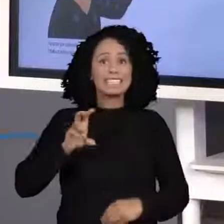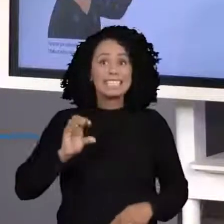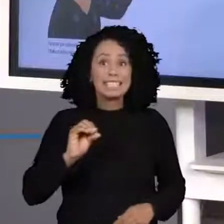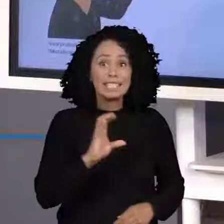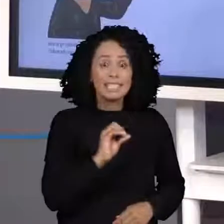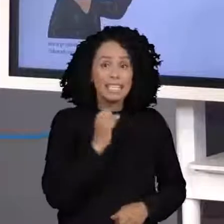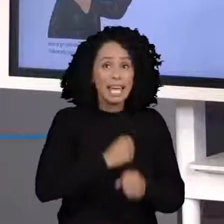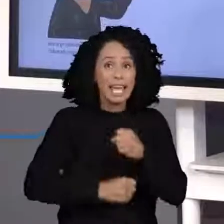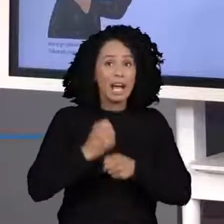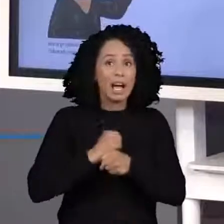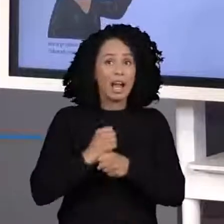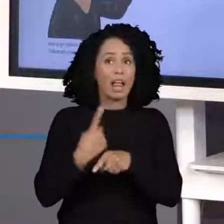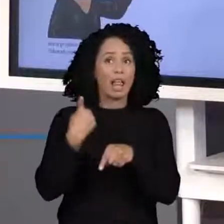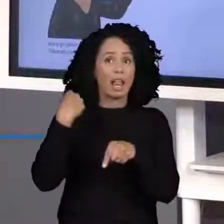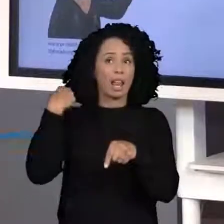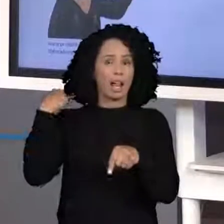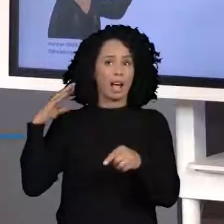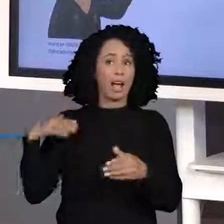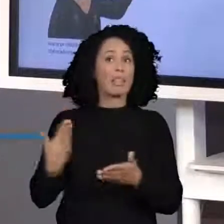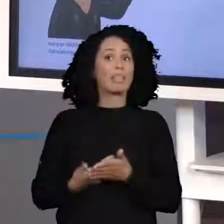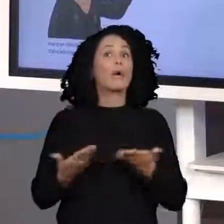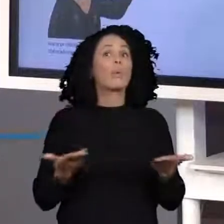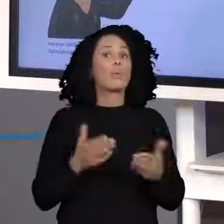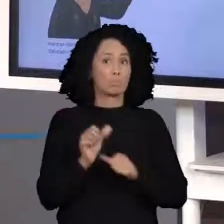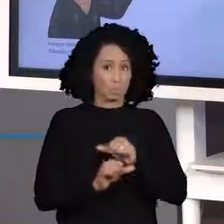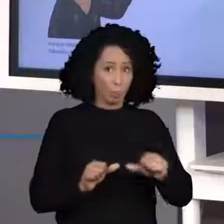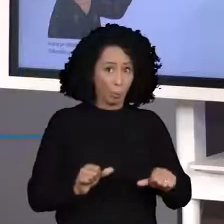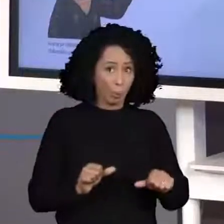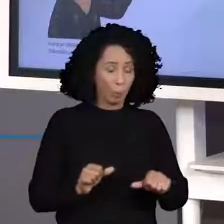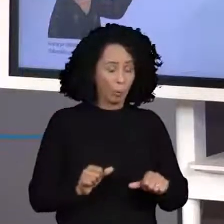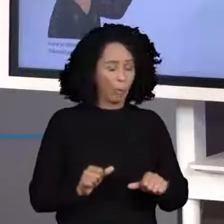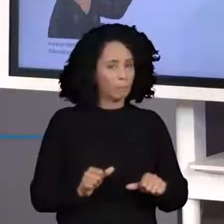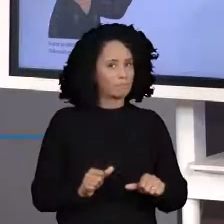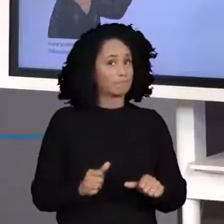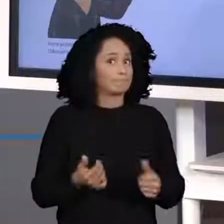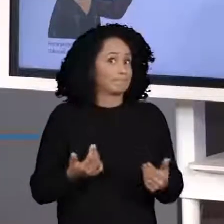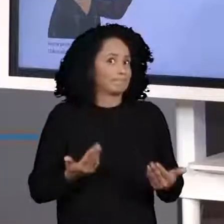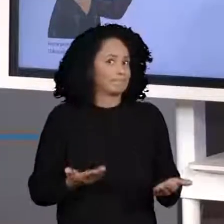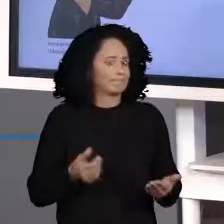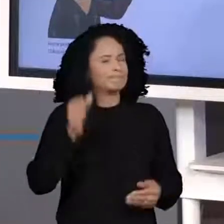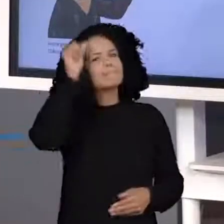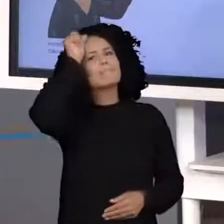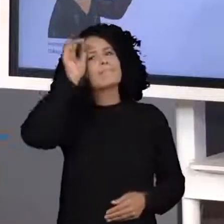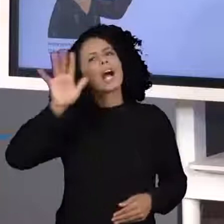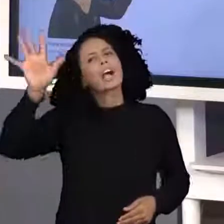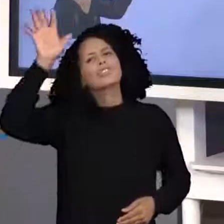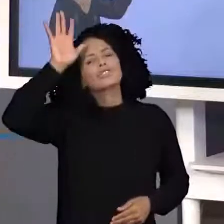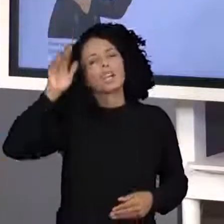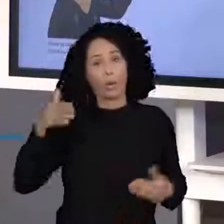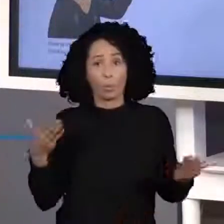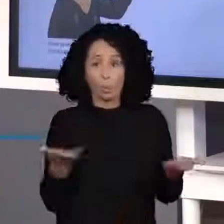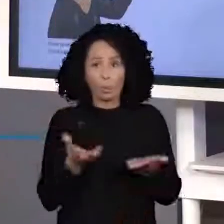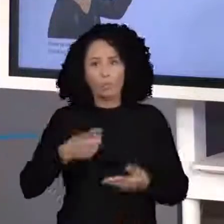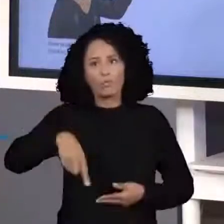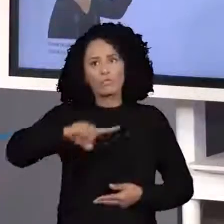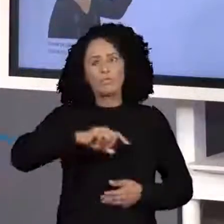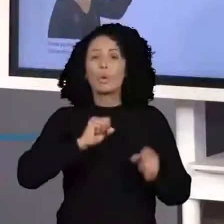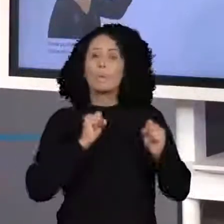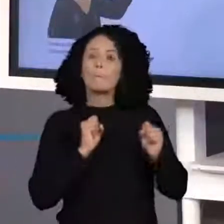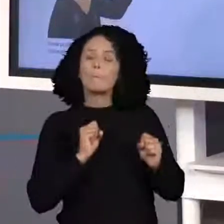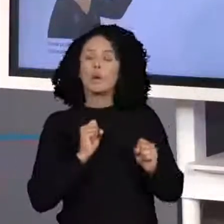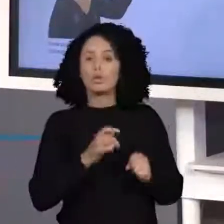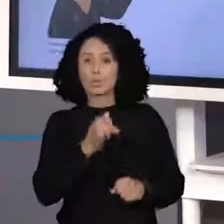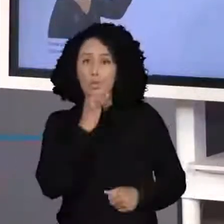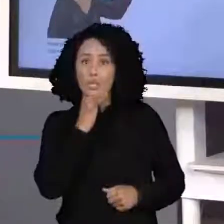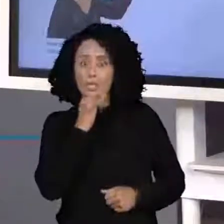será que mudou bastante? Muito bem, então vamos fazer essa viagem juntinho com o professor. Hoje, eu posso comprar a roupa tanto fisicamente